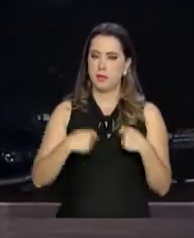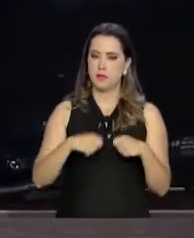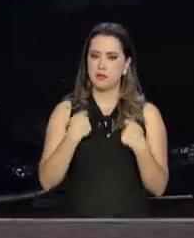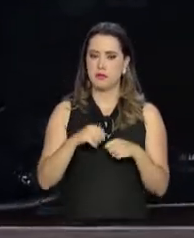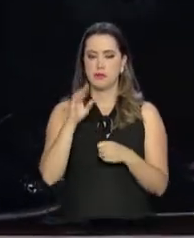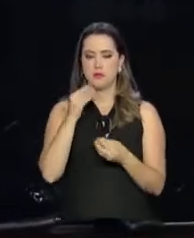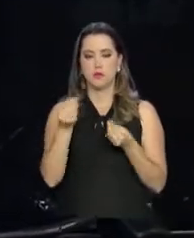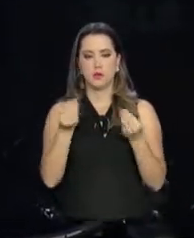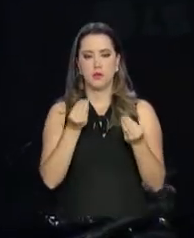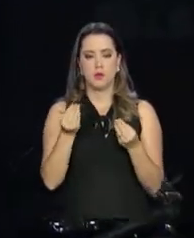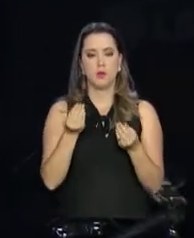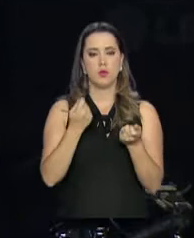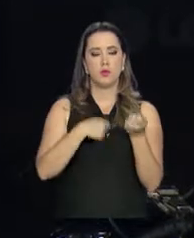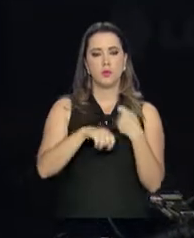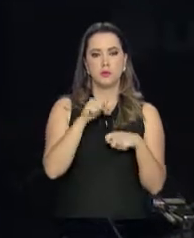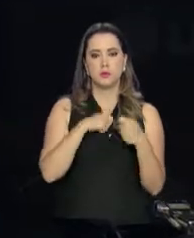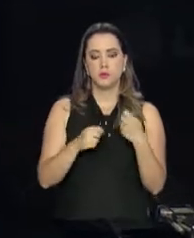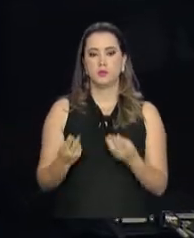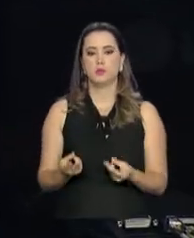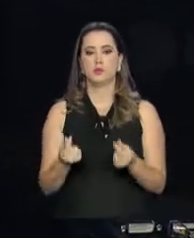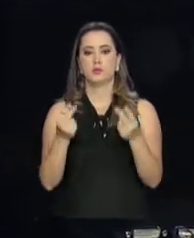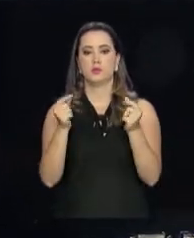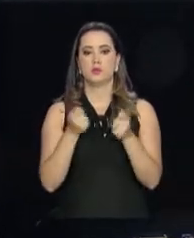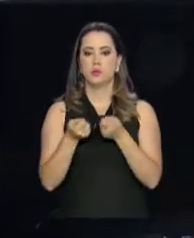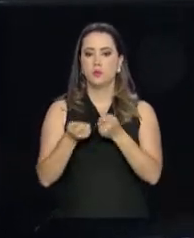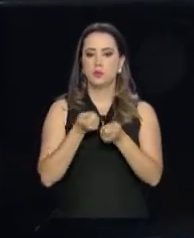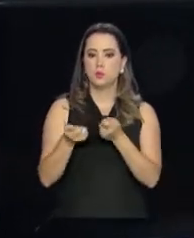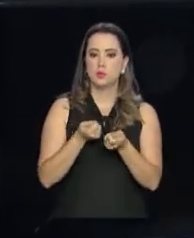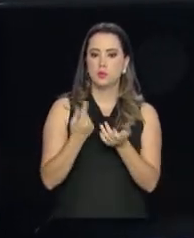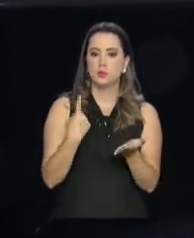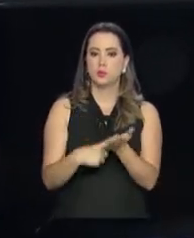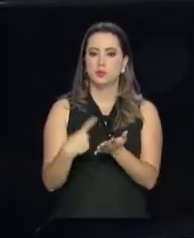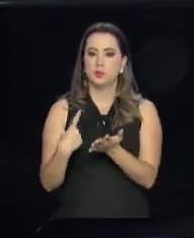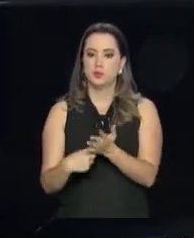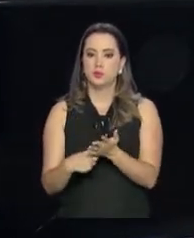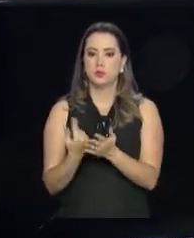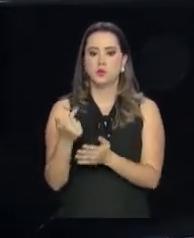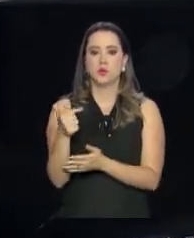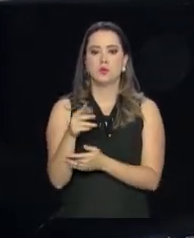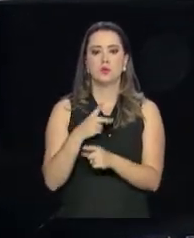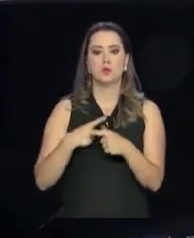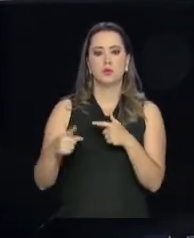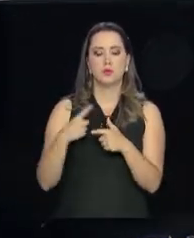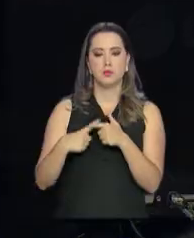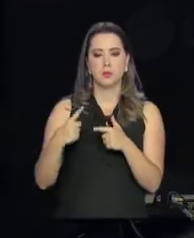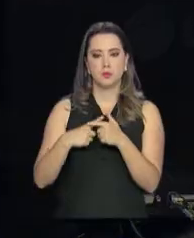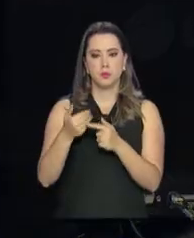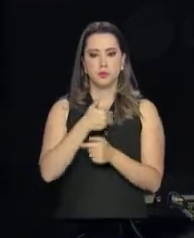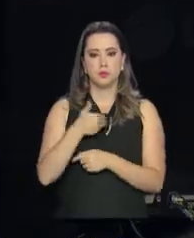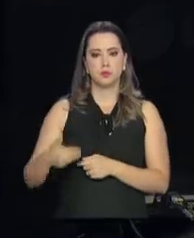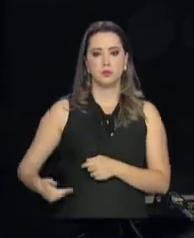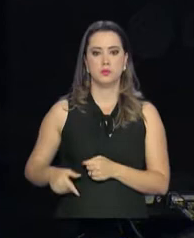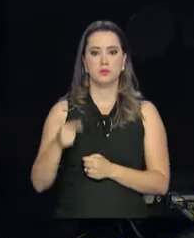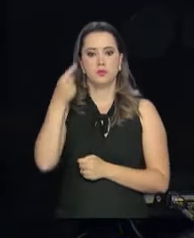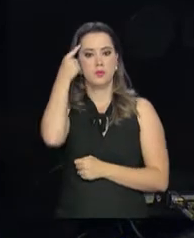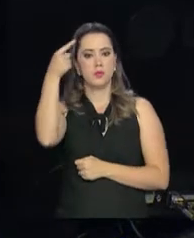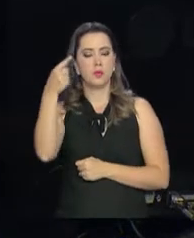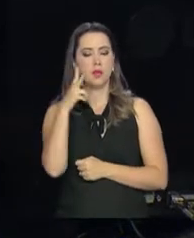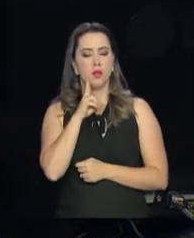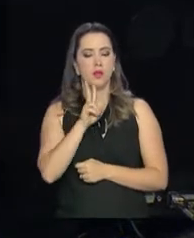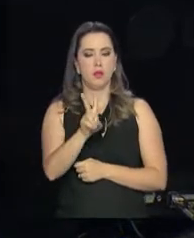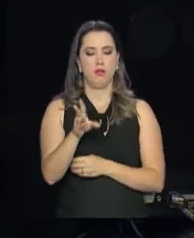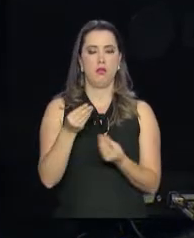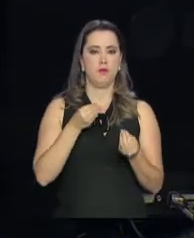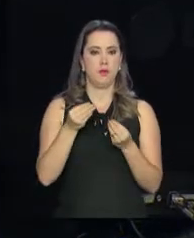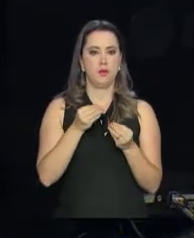operacionais e econômico-financeiros dos ajustes celebrados, sem prejuízo para o Estado. A ideia é analisar o texto